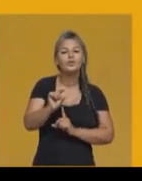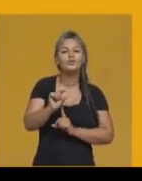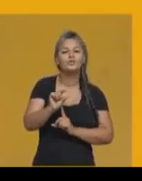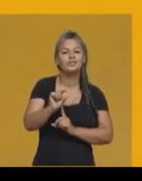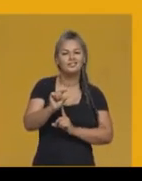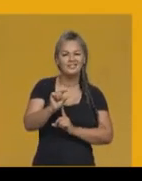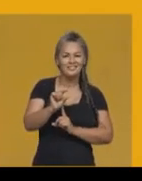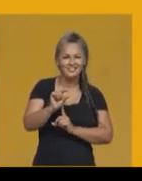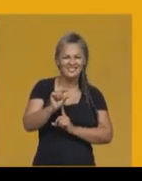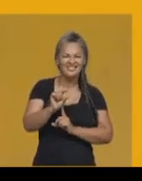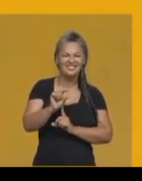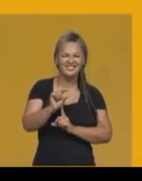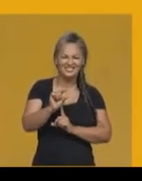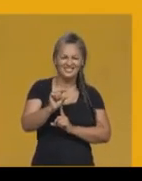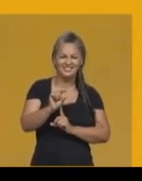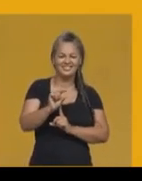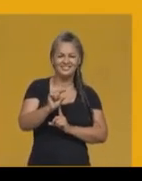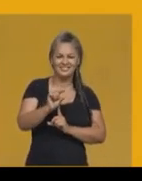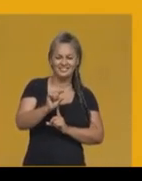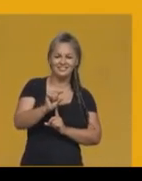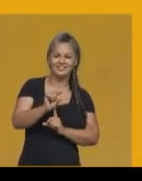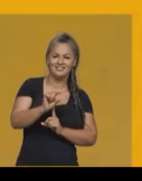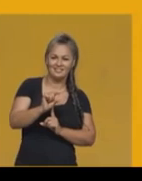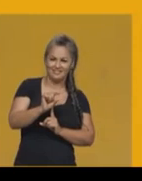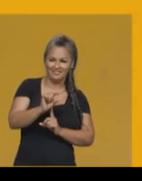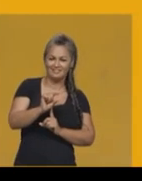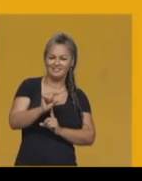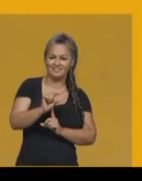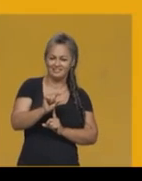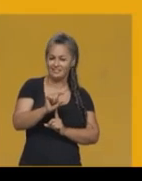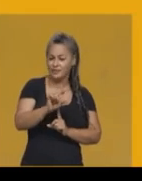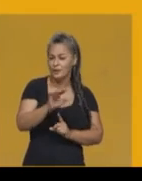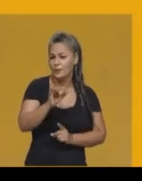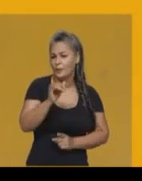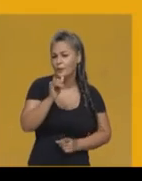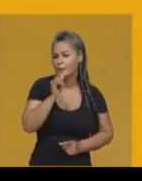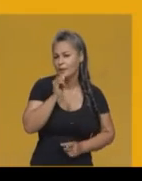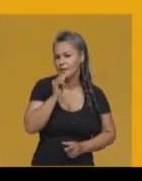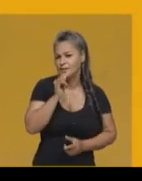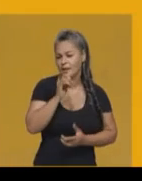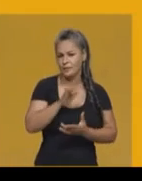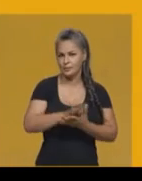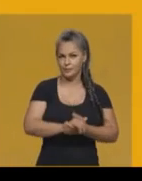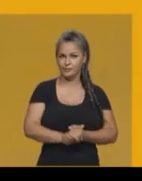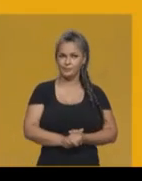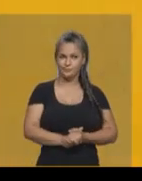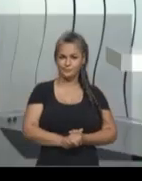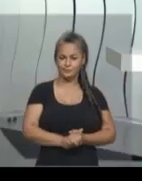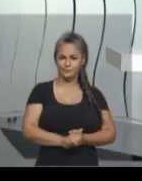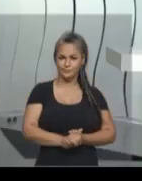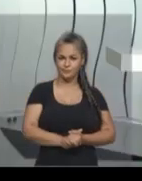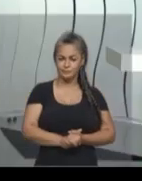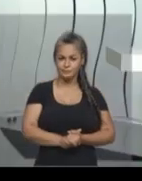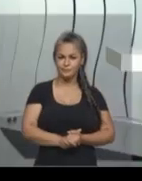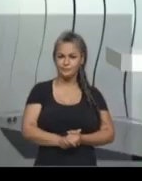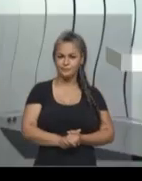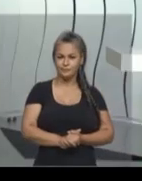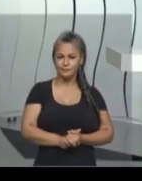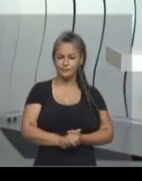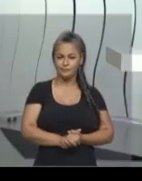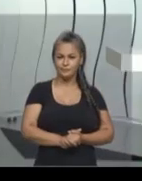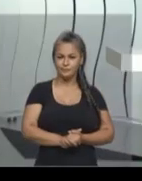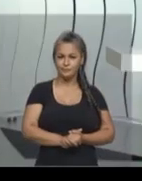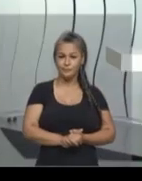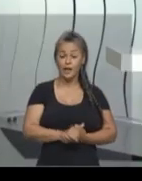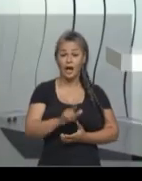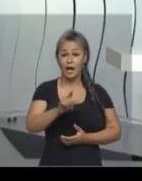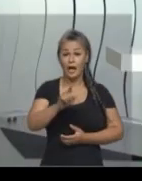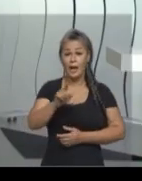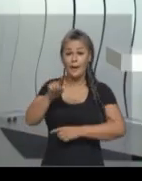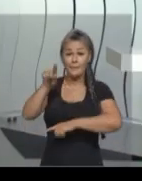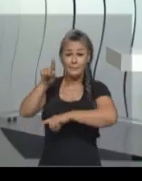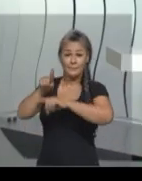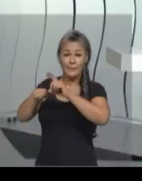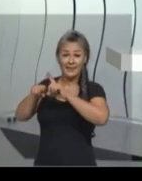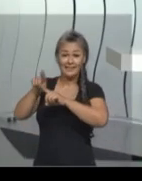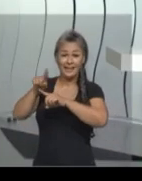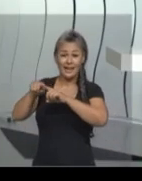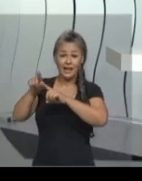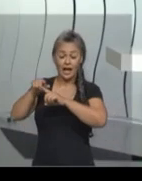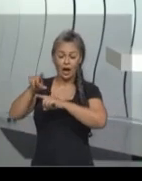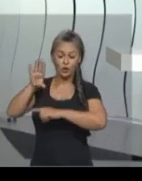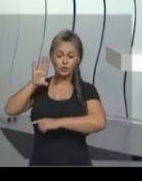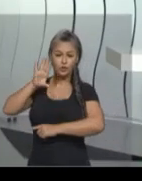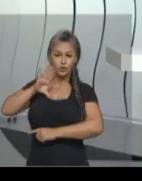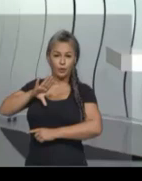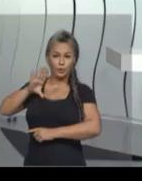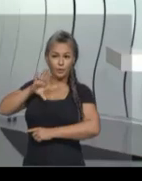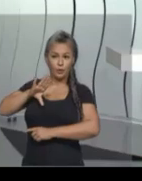tratado. Só para você ter uma ideia, os produtos que vinham de Portugal deveriam